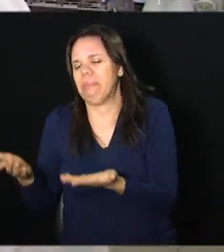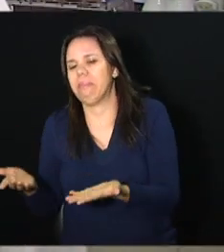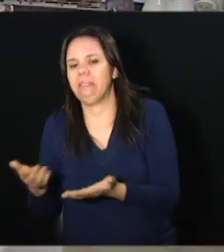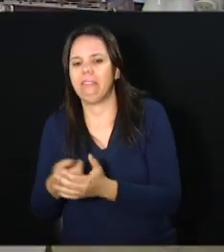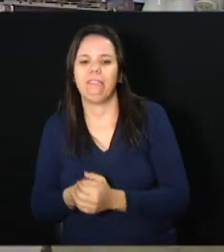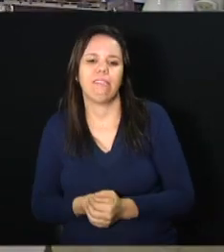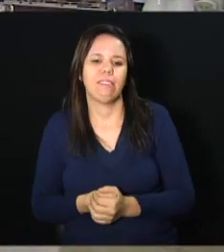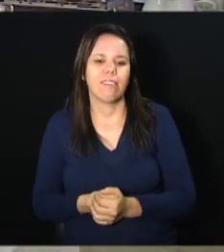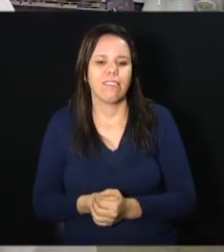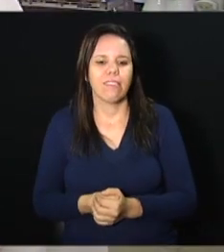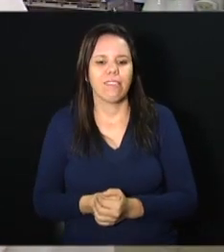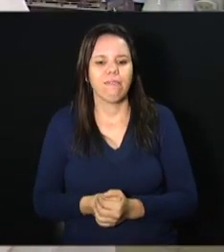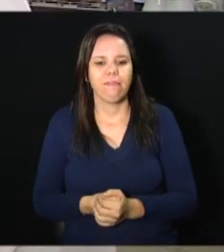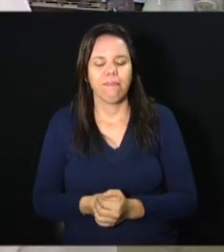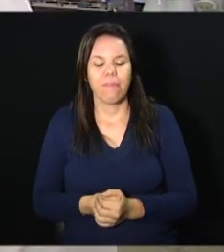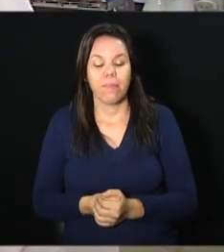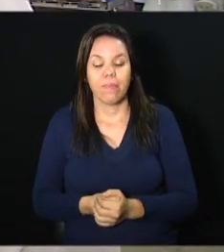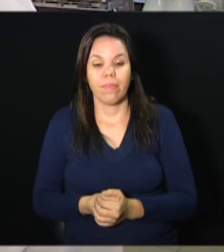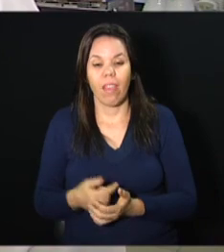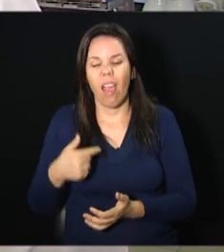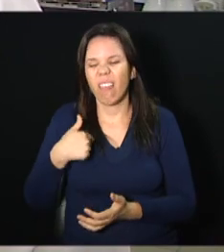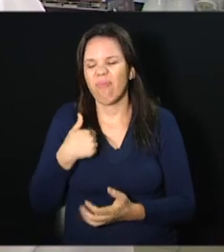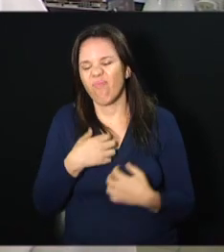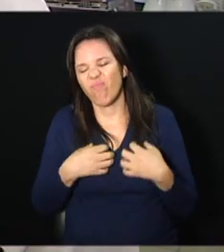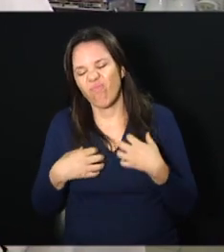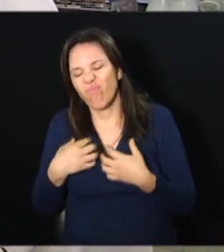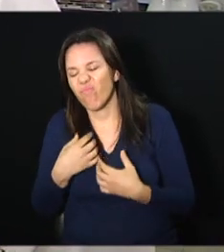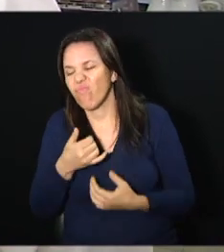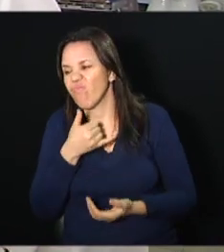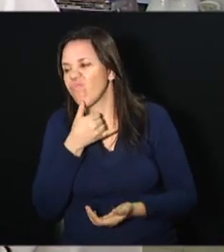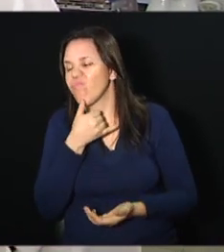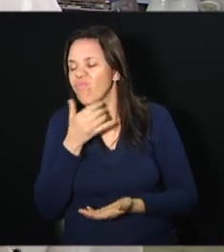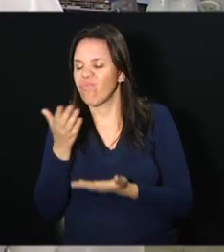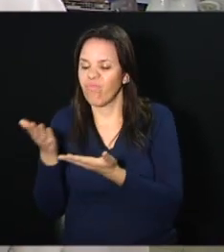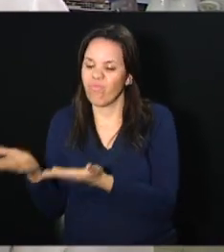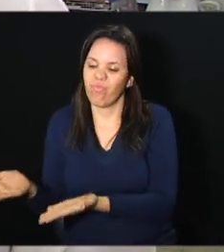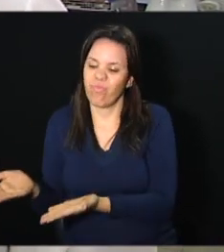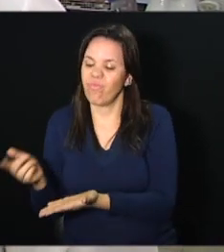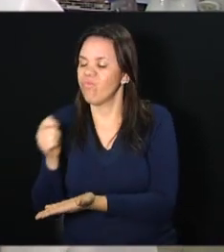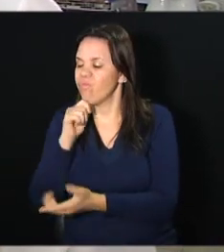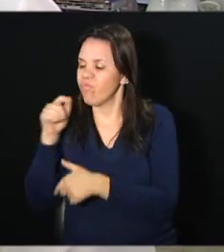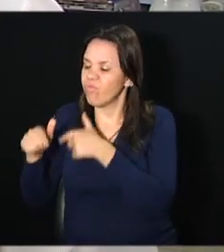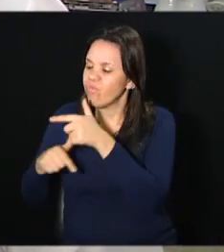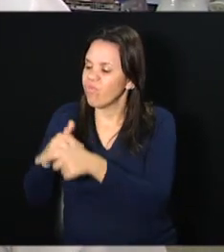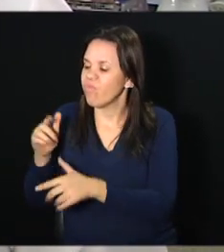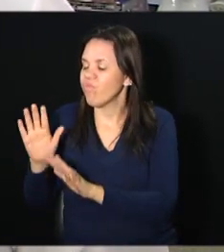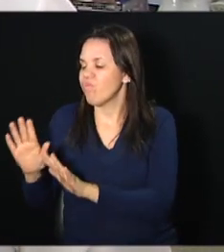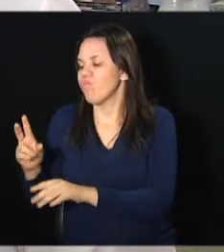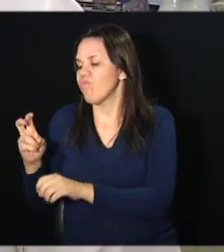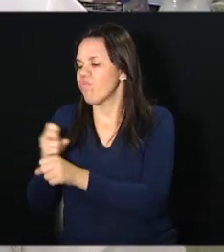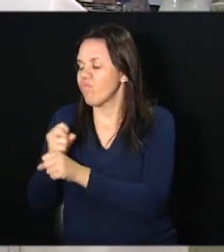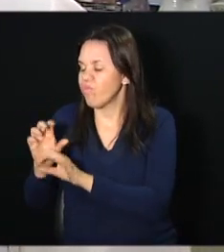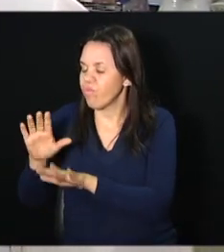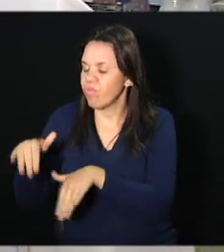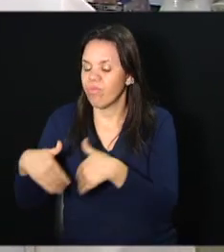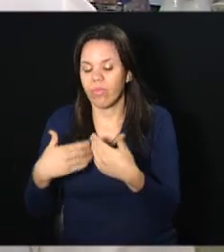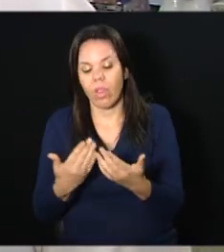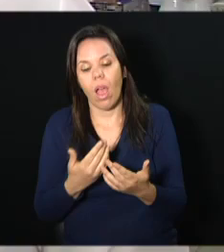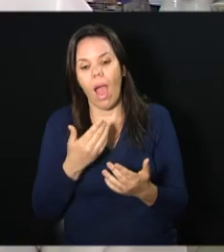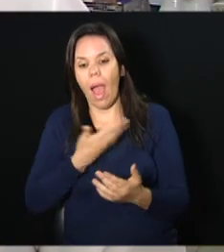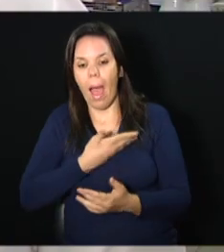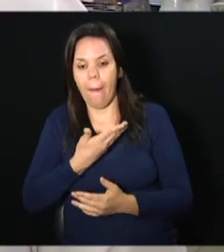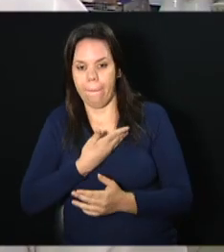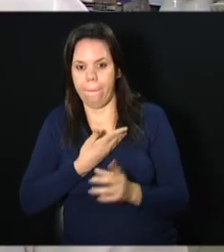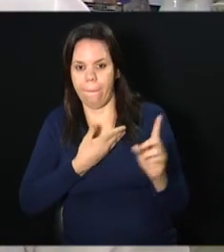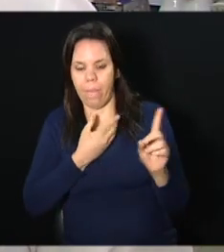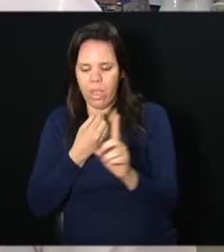E aí eu estava um pouco desanimada com isso e um amigo de uma distribuidora de produtos